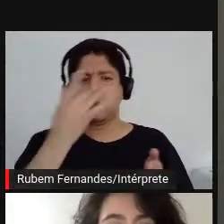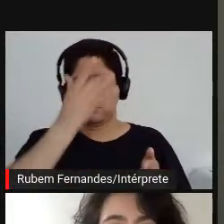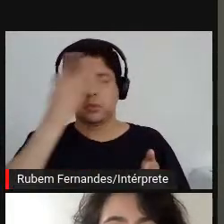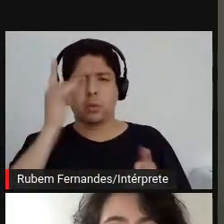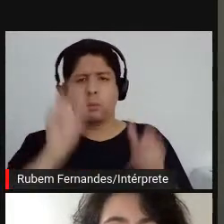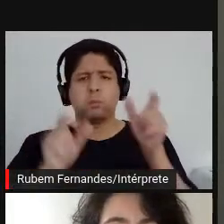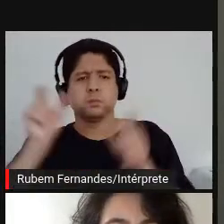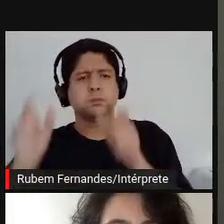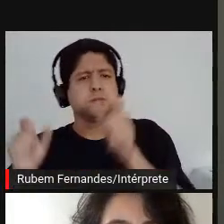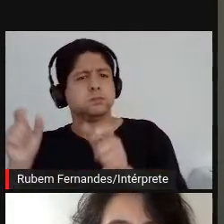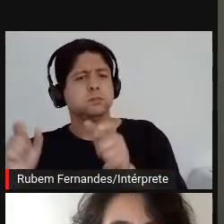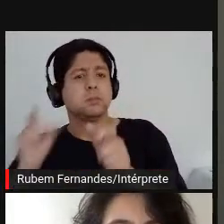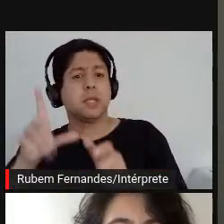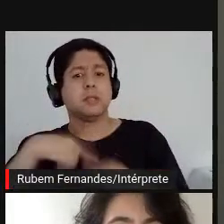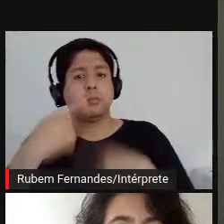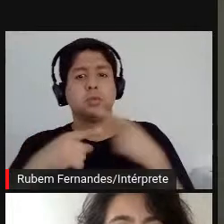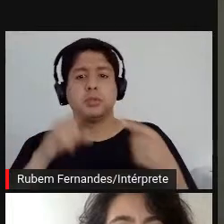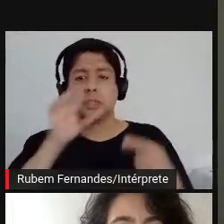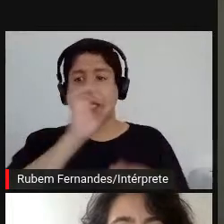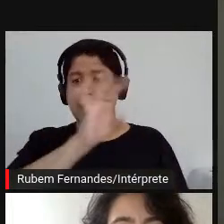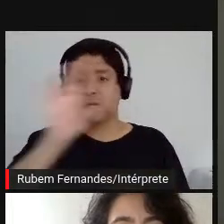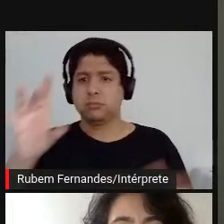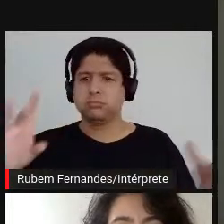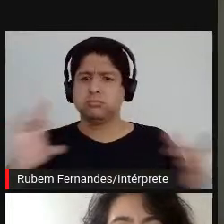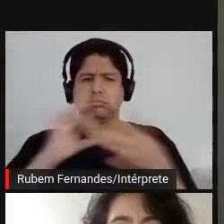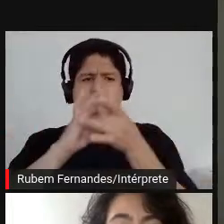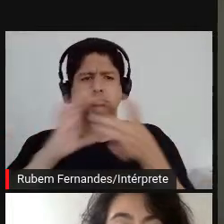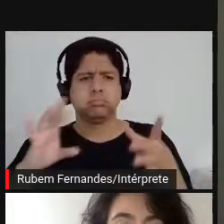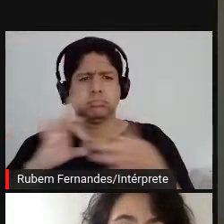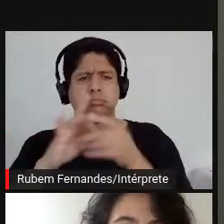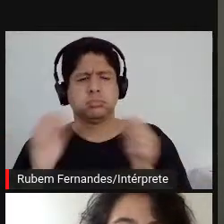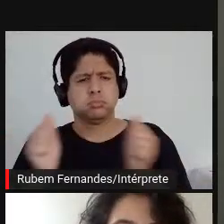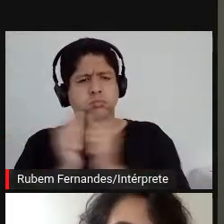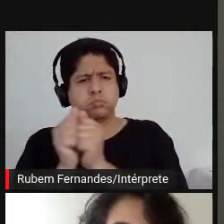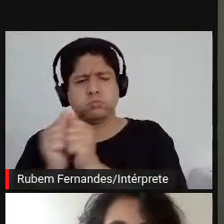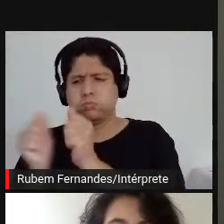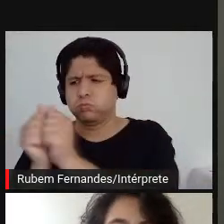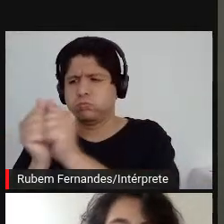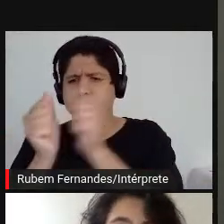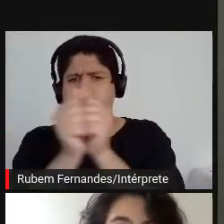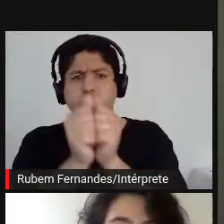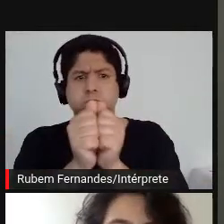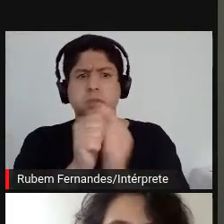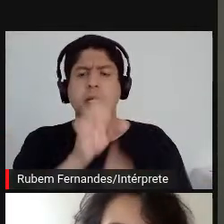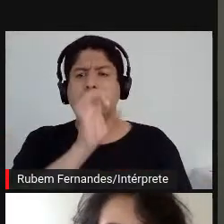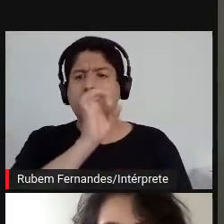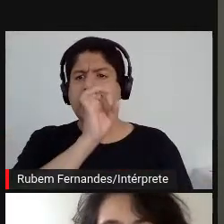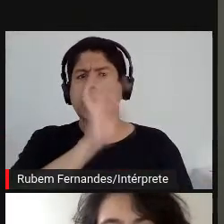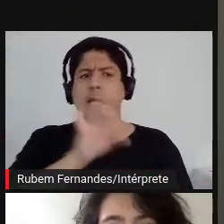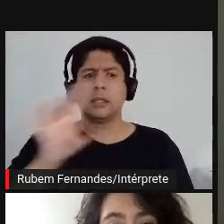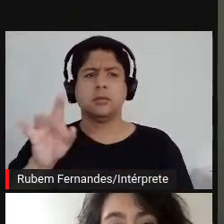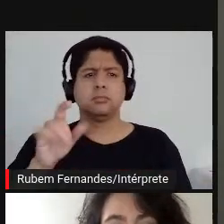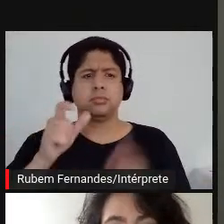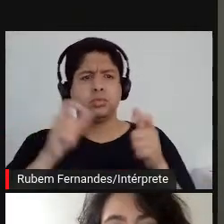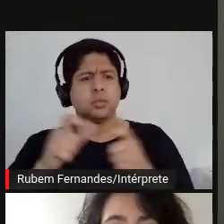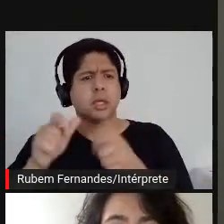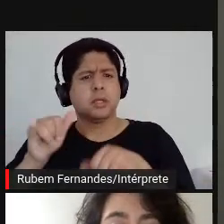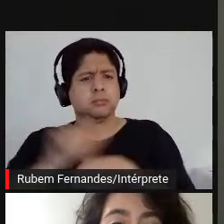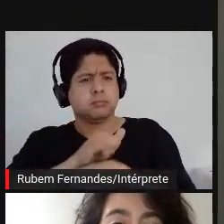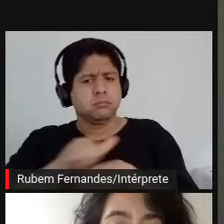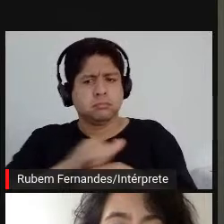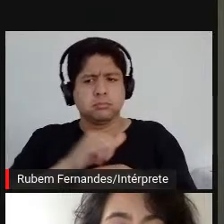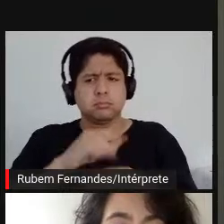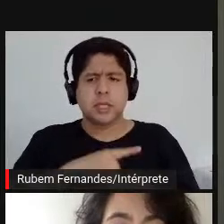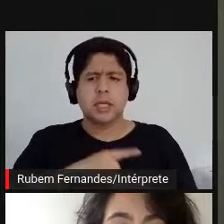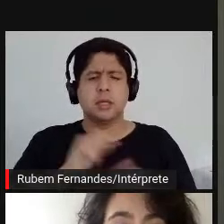quando elas se juntavam... Quando elas existiam, elas habitavam esse espaço, elas construíam esse corpo